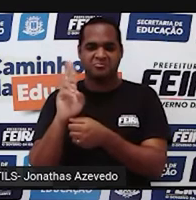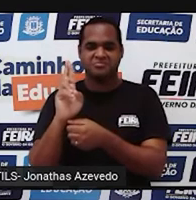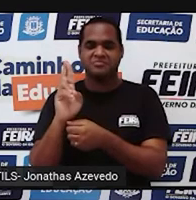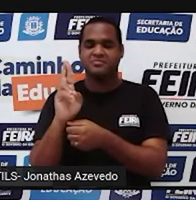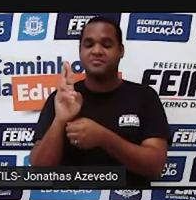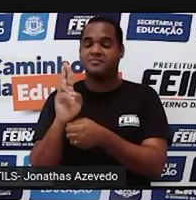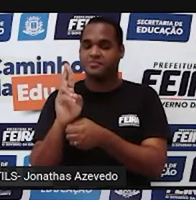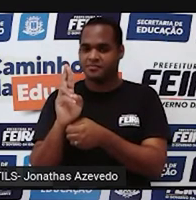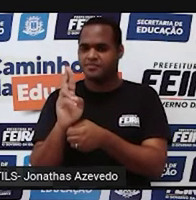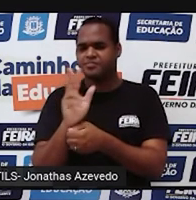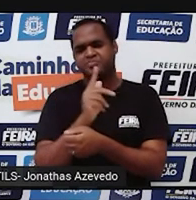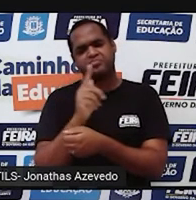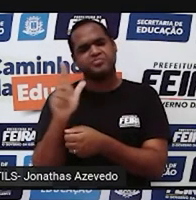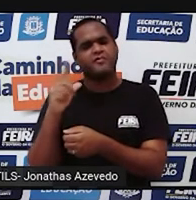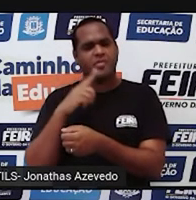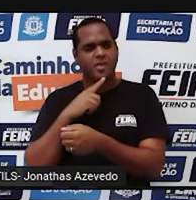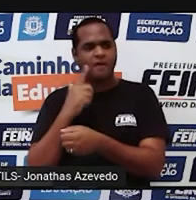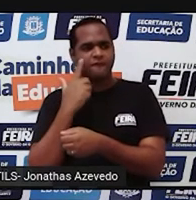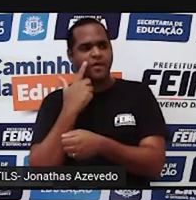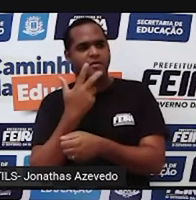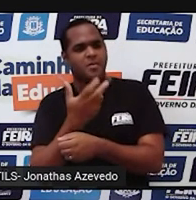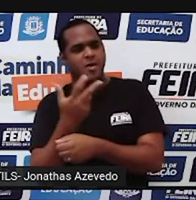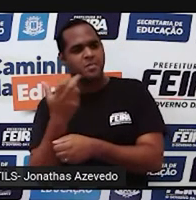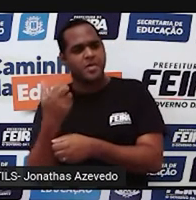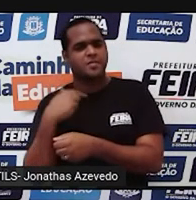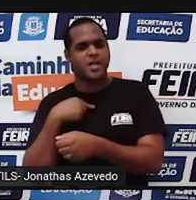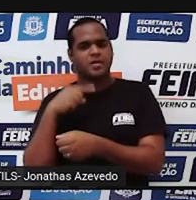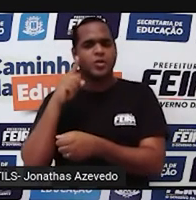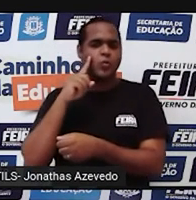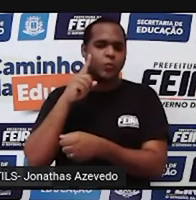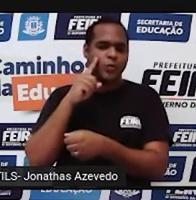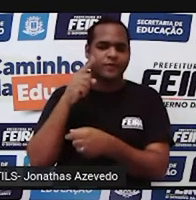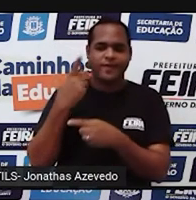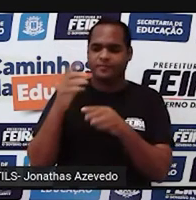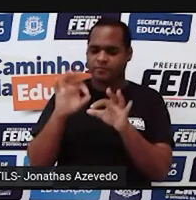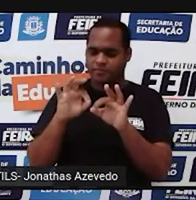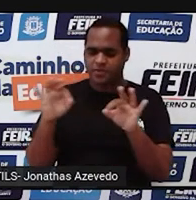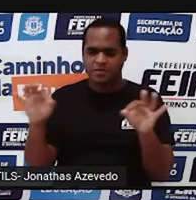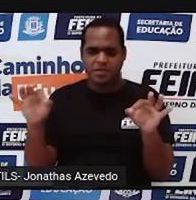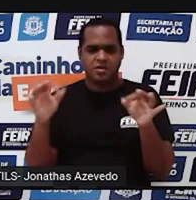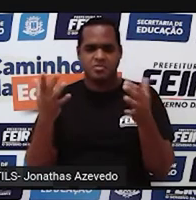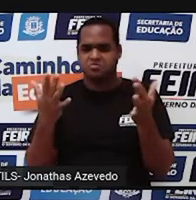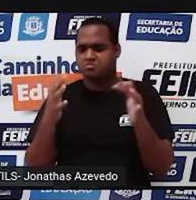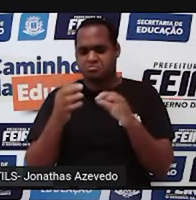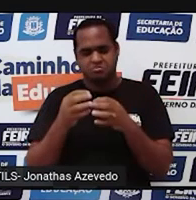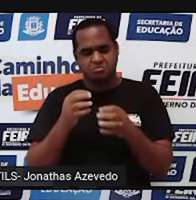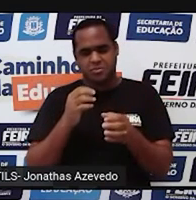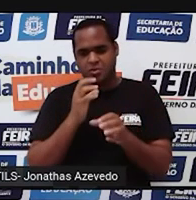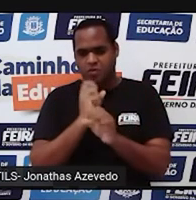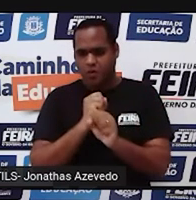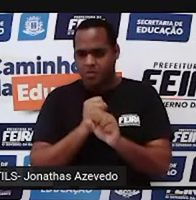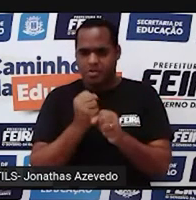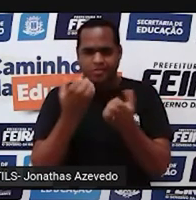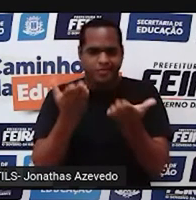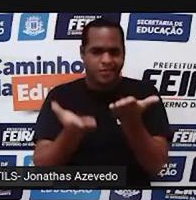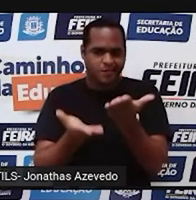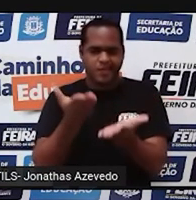E situações de medidas no geral, Medida de massa, entre outras situações.